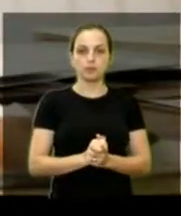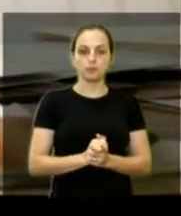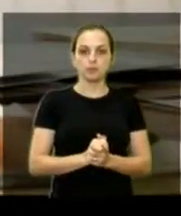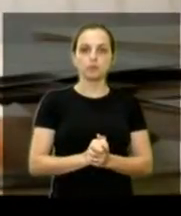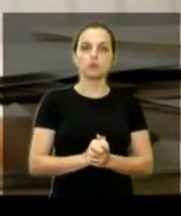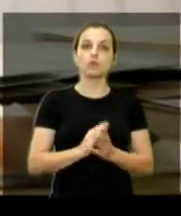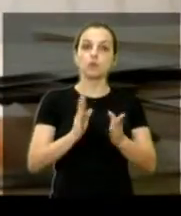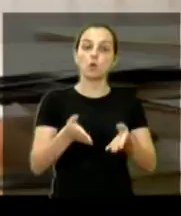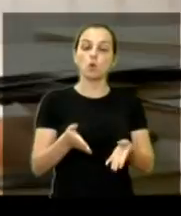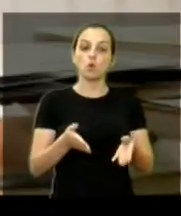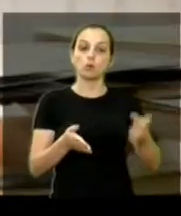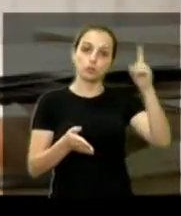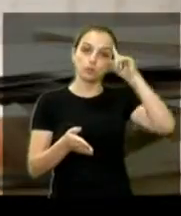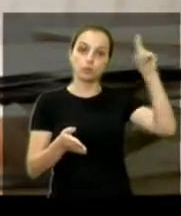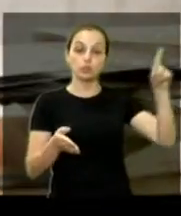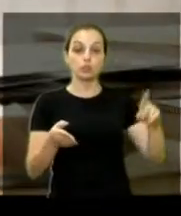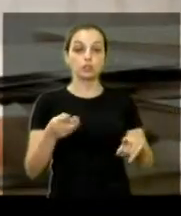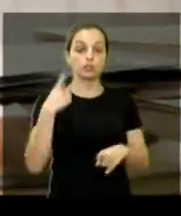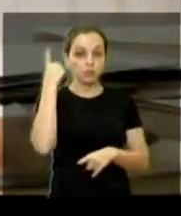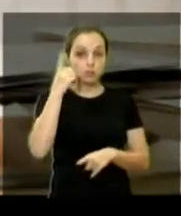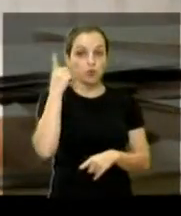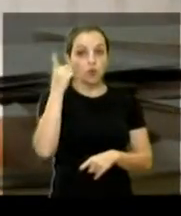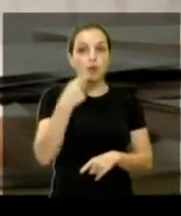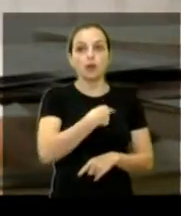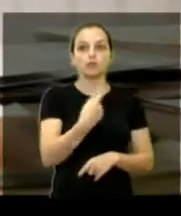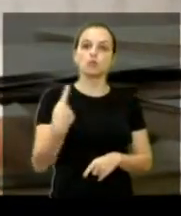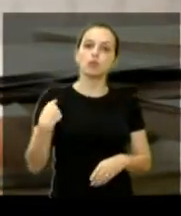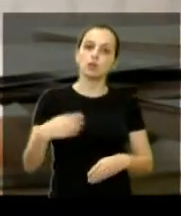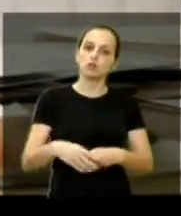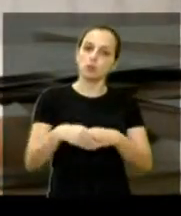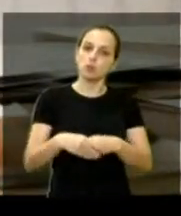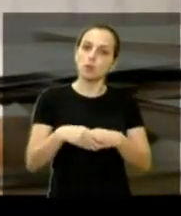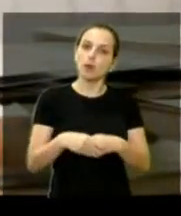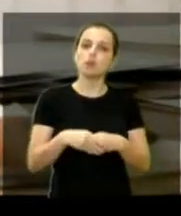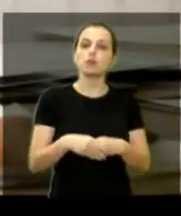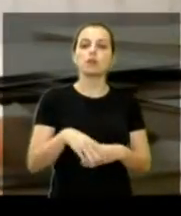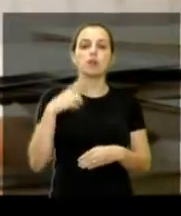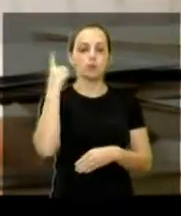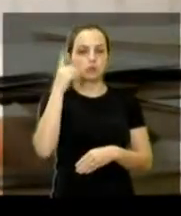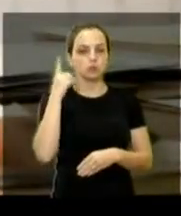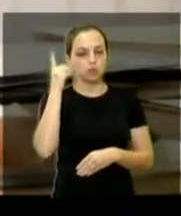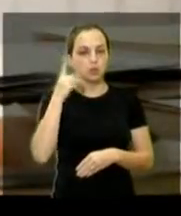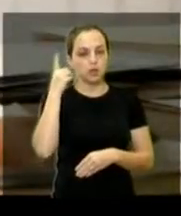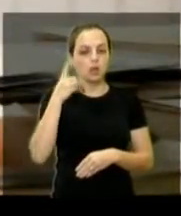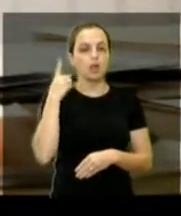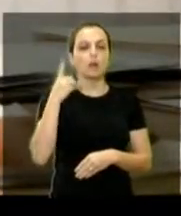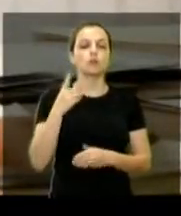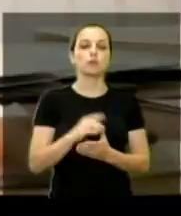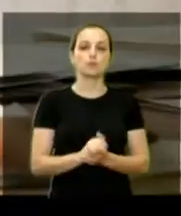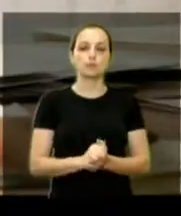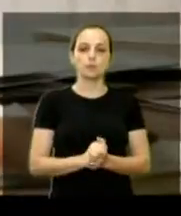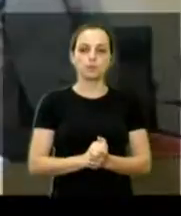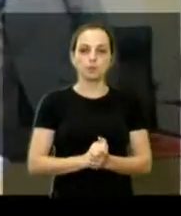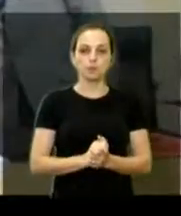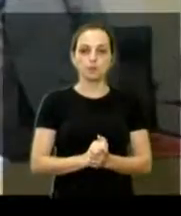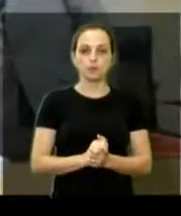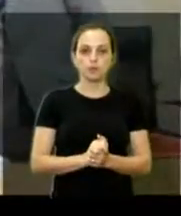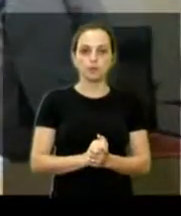Hoje é o dia do advogado, nós nos congratulamos a todos os operadores de direito, pode passar a próxima.